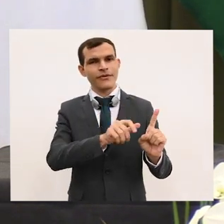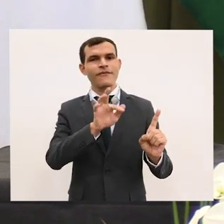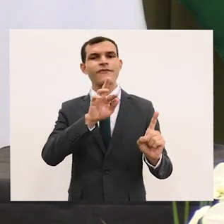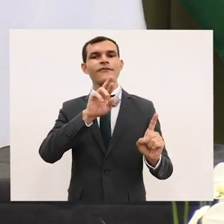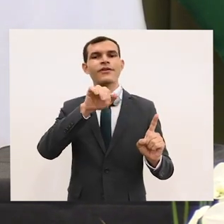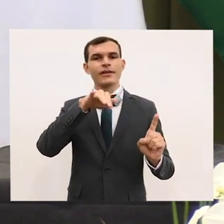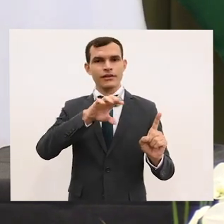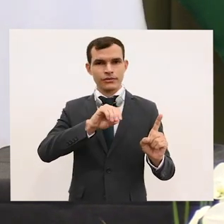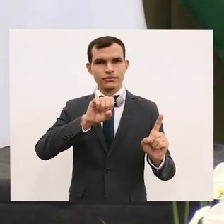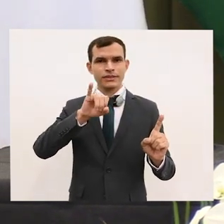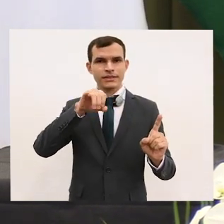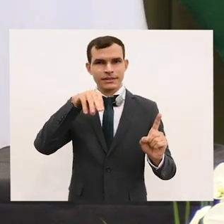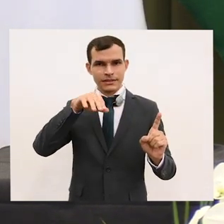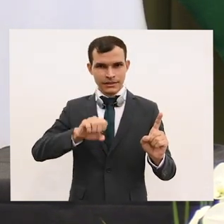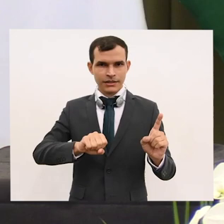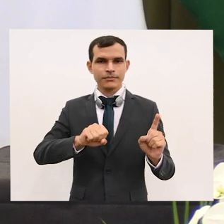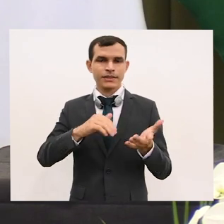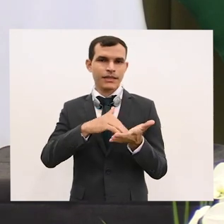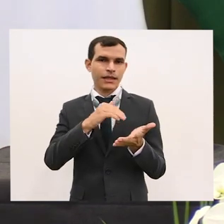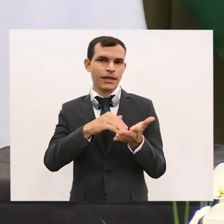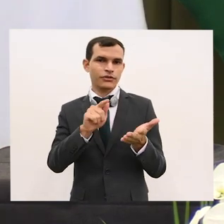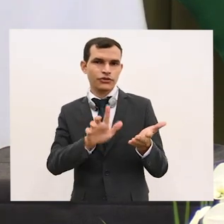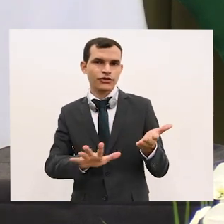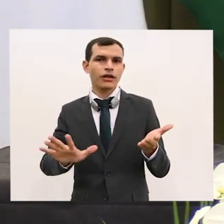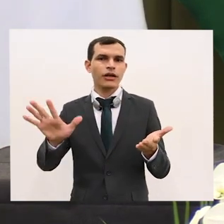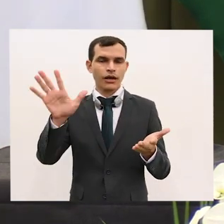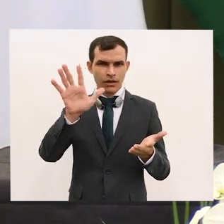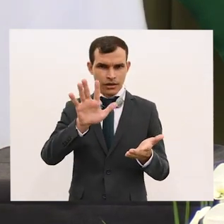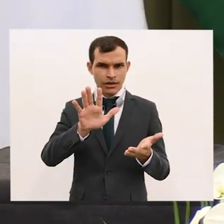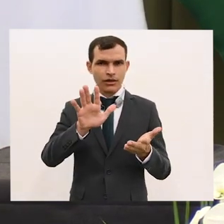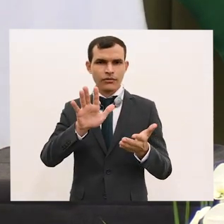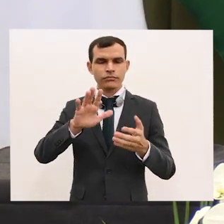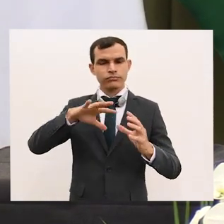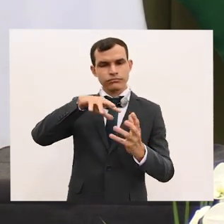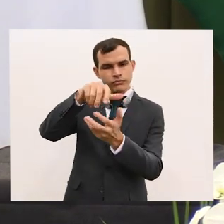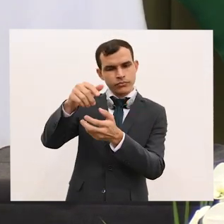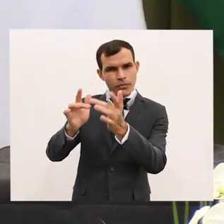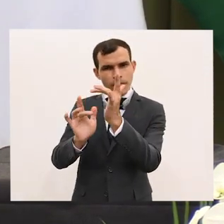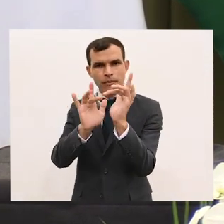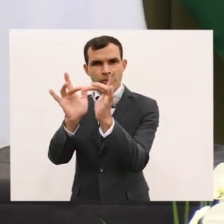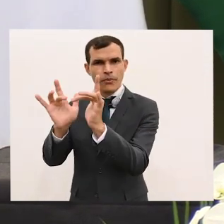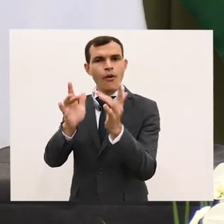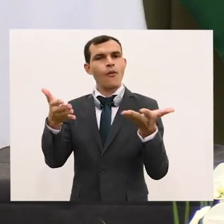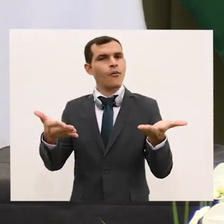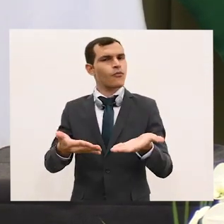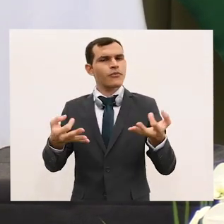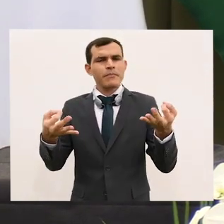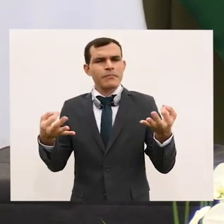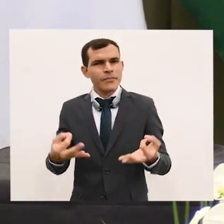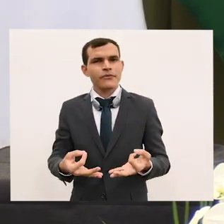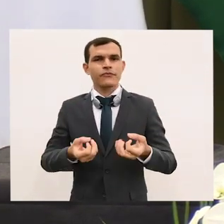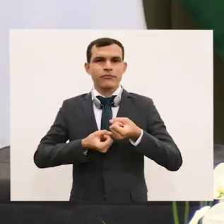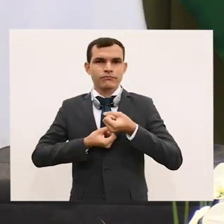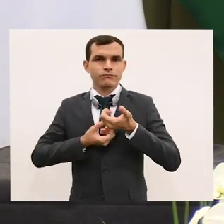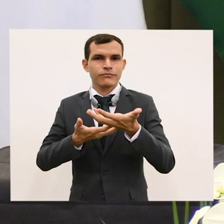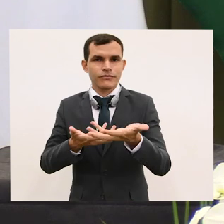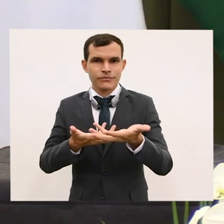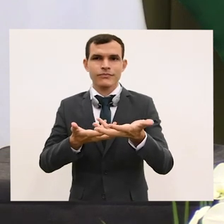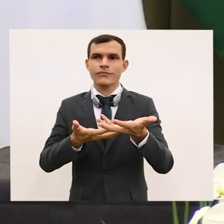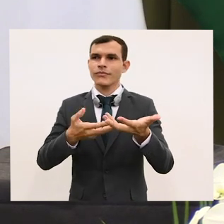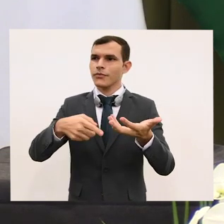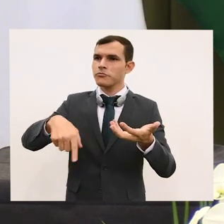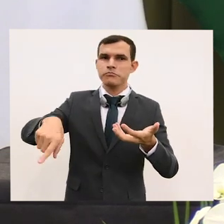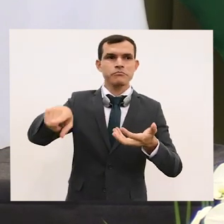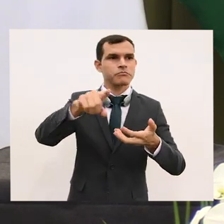secretário-geral das Relações Exteriores. Eu não disse isso hoje, então essa é uma perfeita ocasião para dizê-lo aqui à frente da